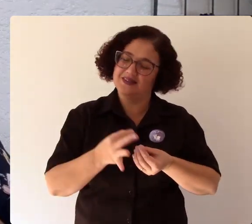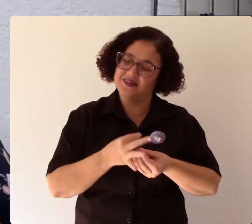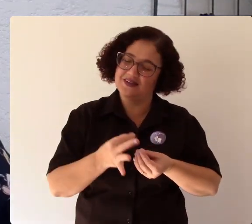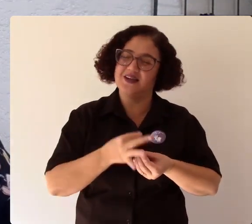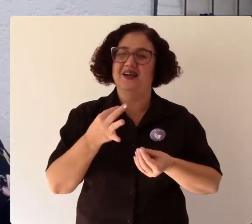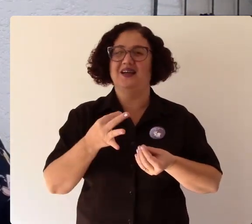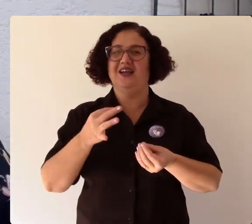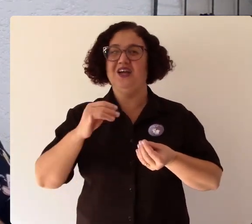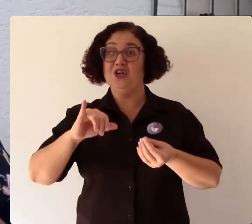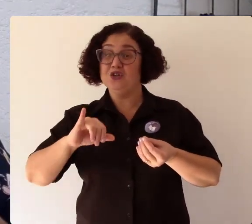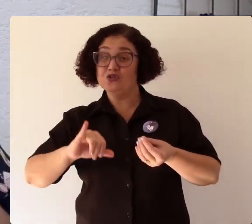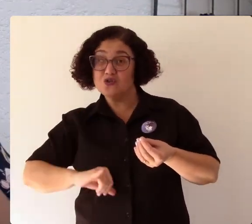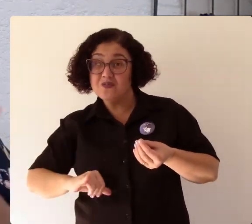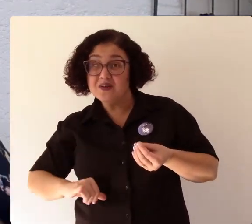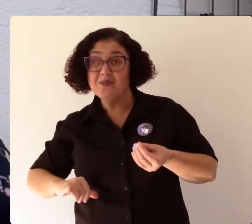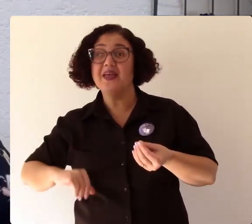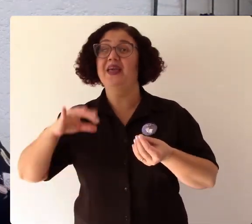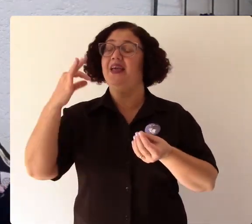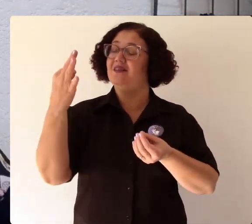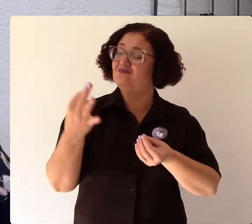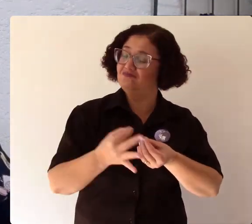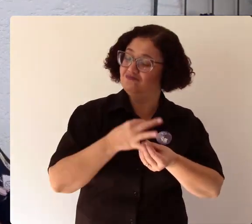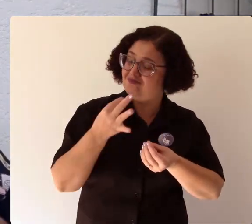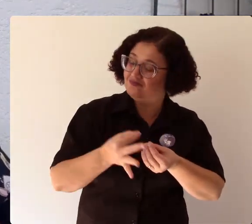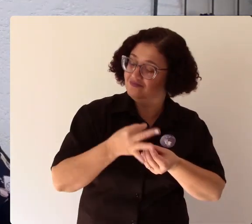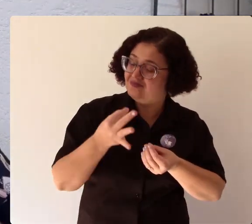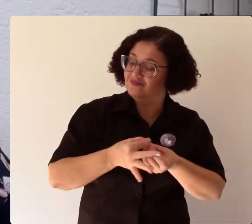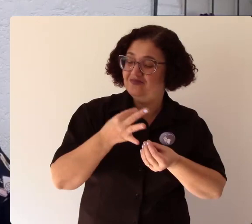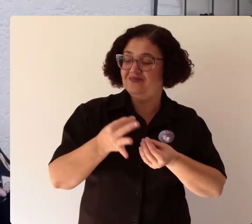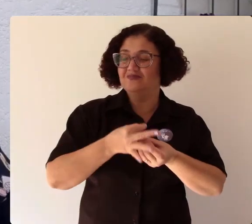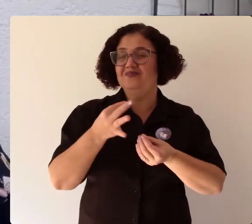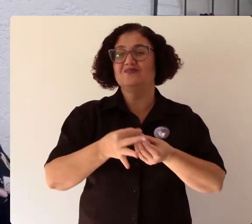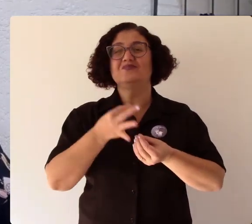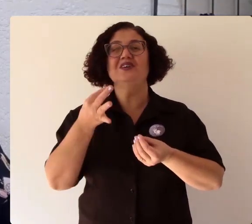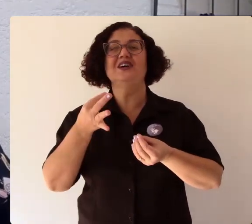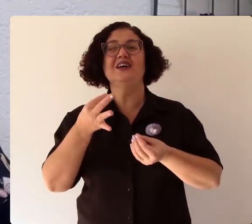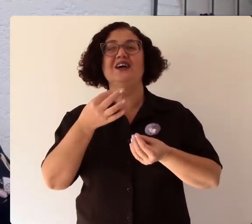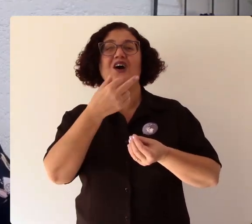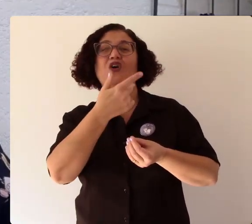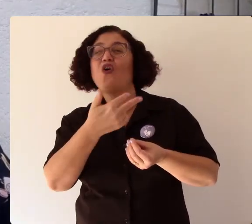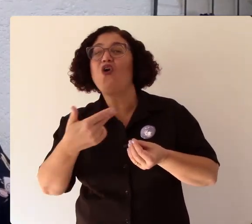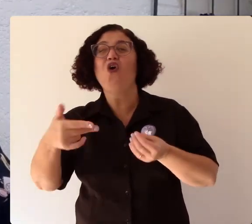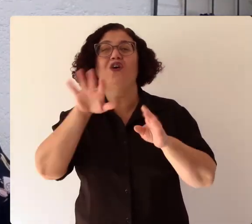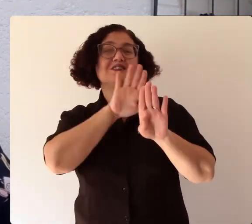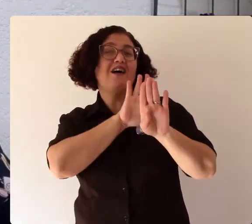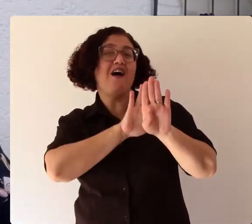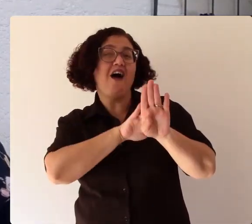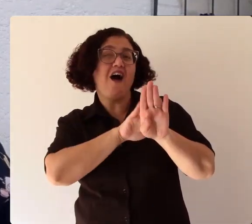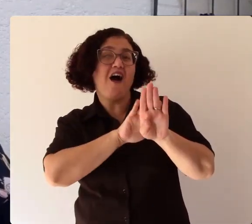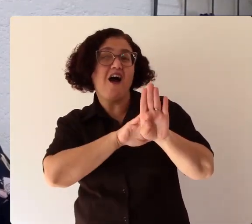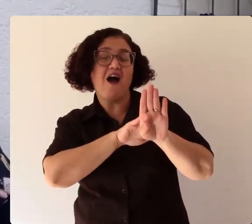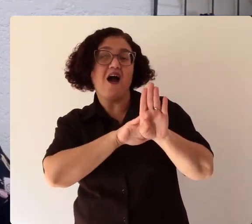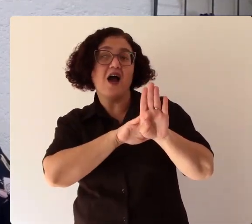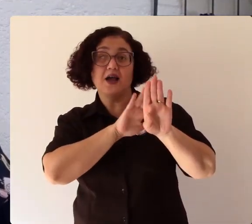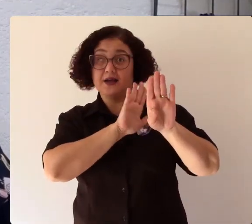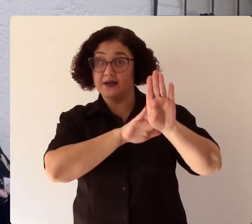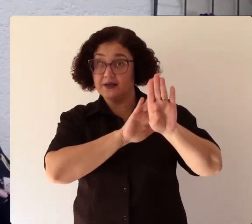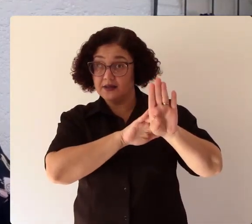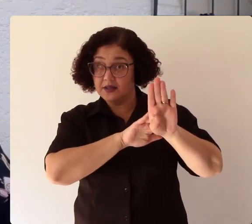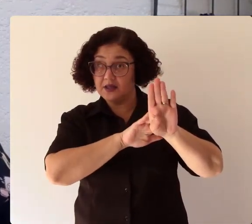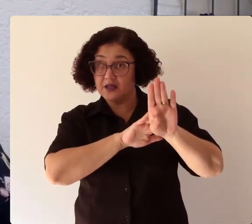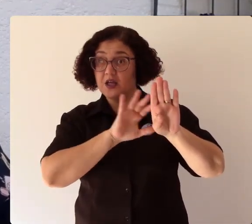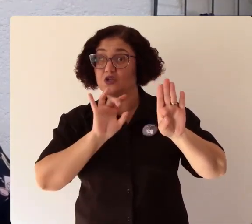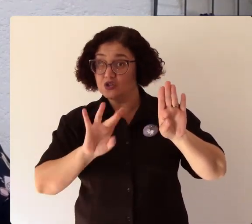e habita a ele, nele, esse desconhecido, não porque ele é louco, mas porque ele é humano.